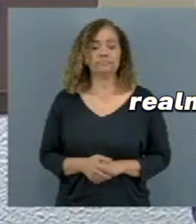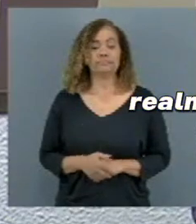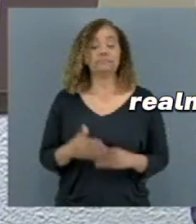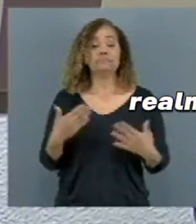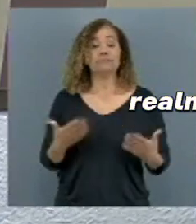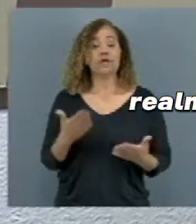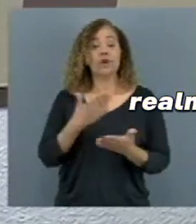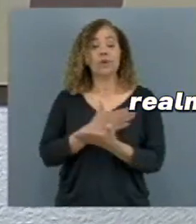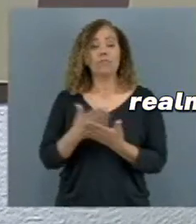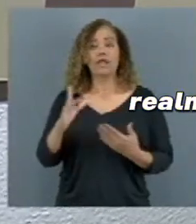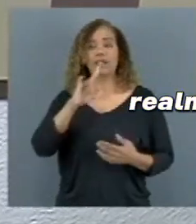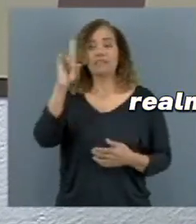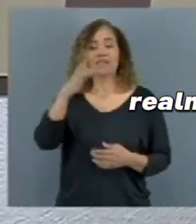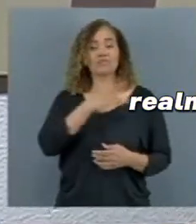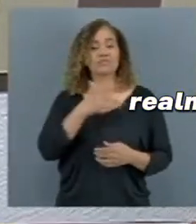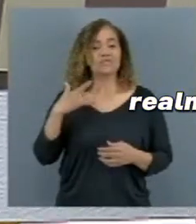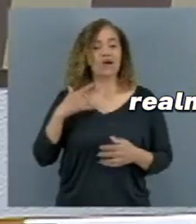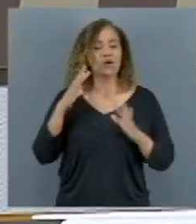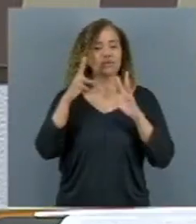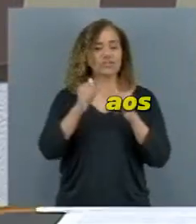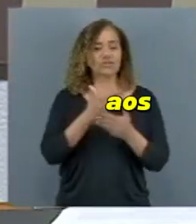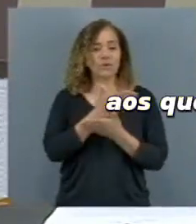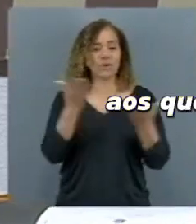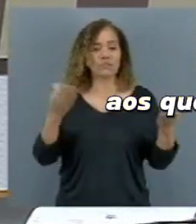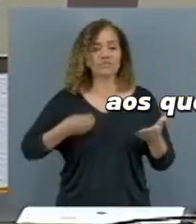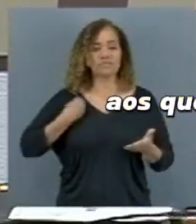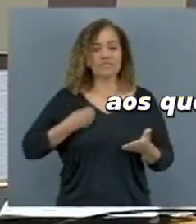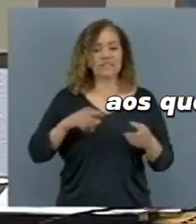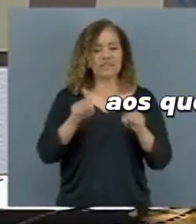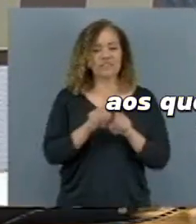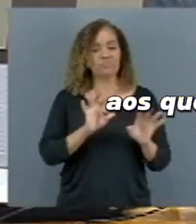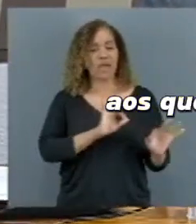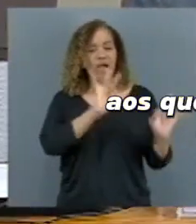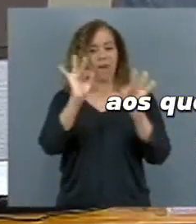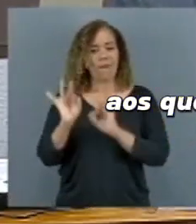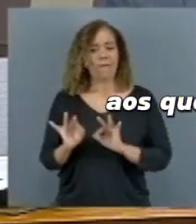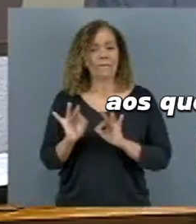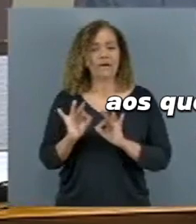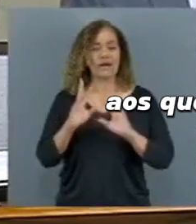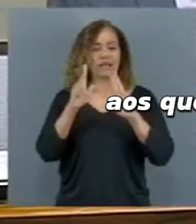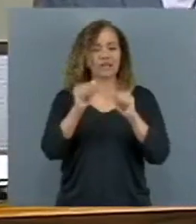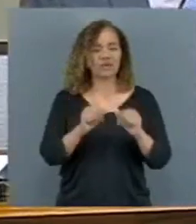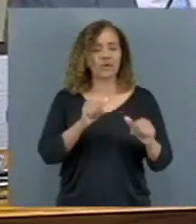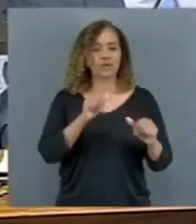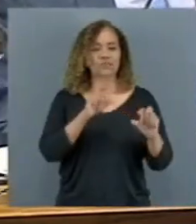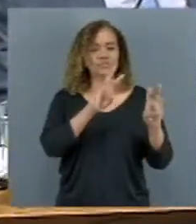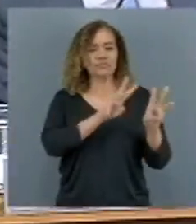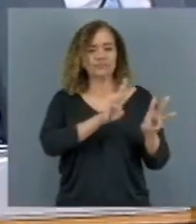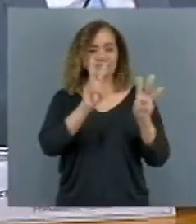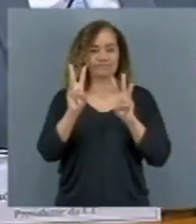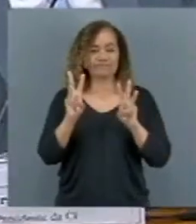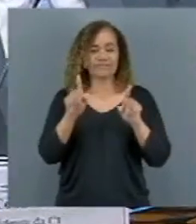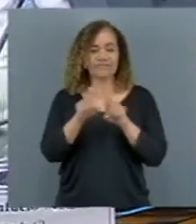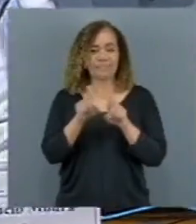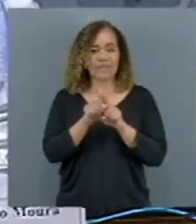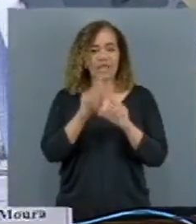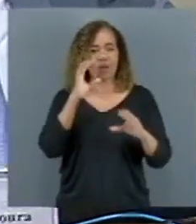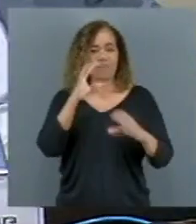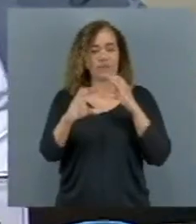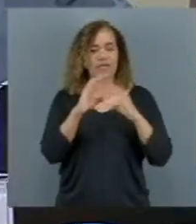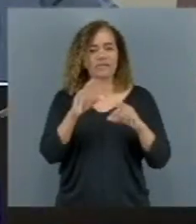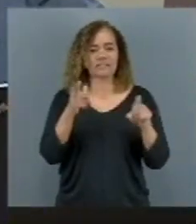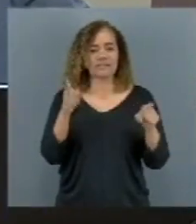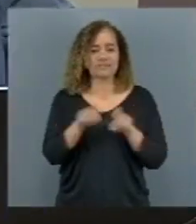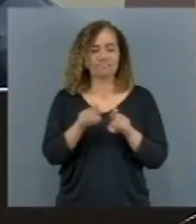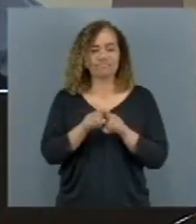Principalmente, Deus e saúde a todos e todas presentes, aos que nos acompanham pelos meios de comunicação, presidente Confúcio Moura,